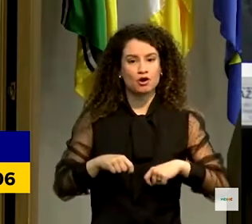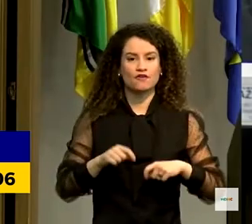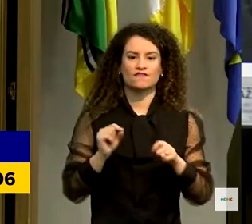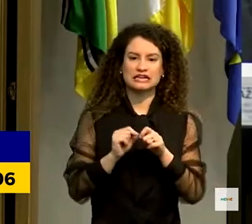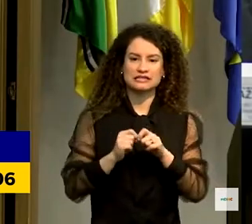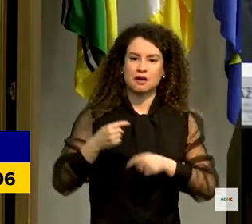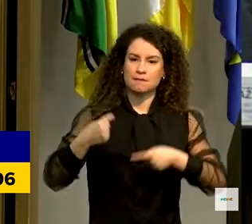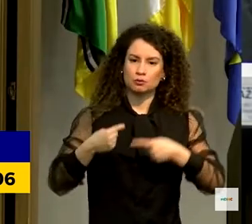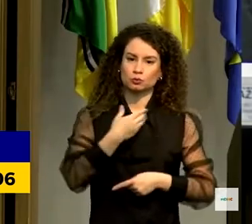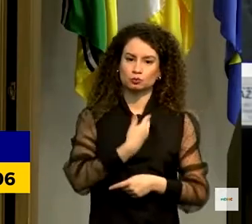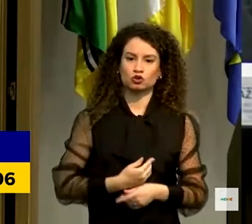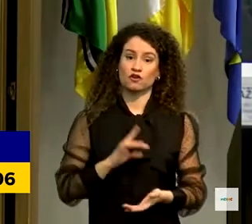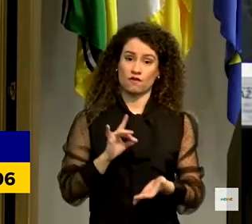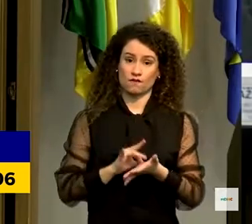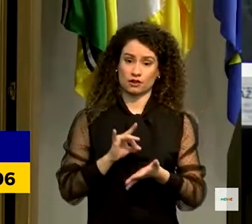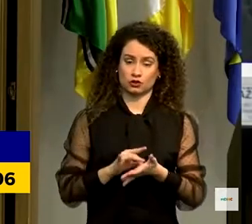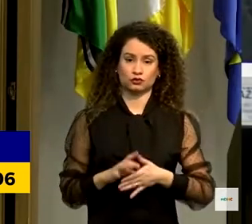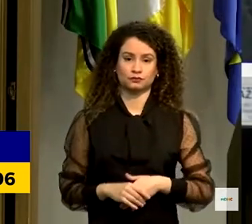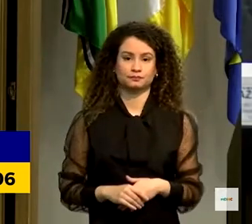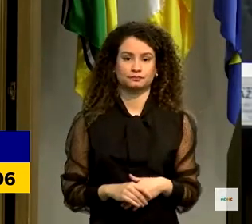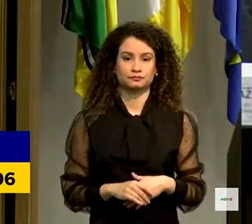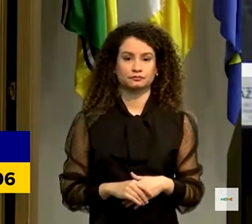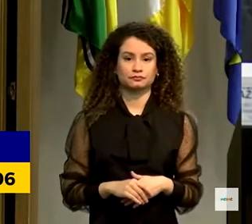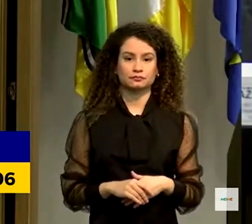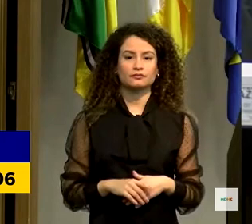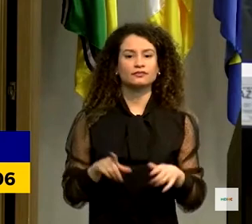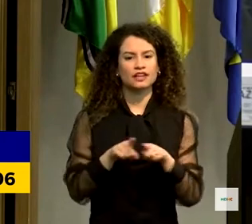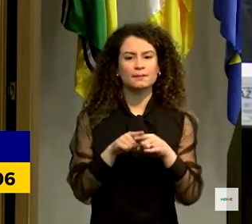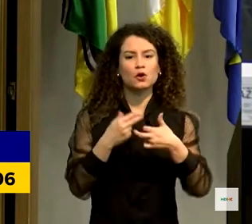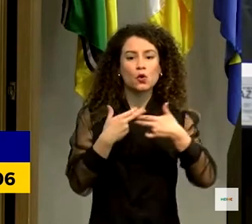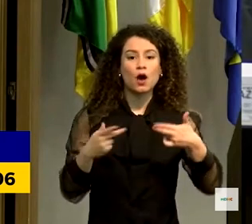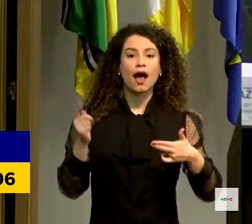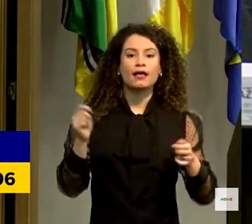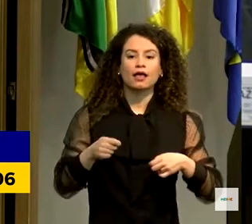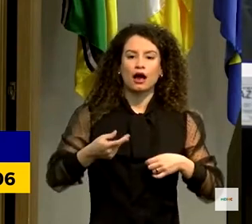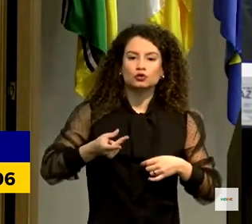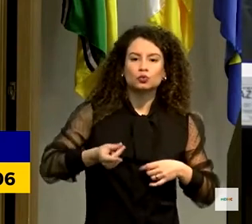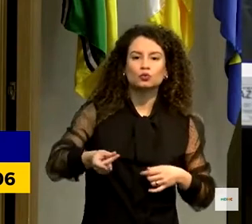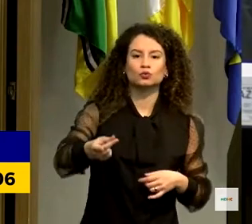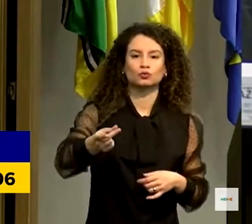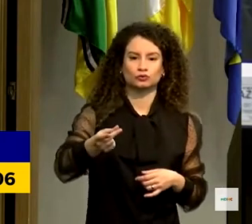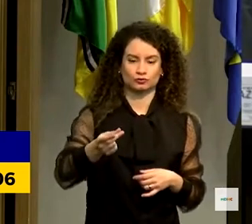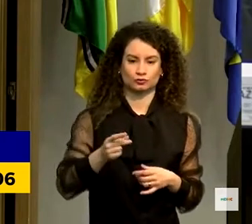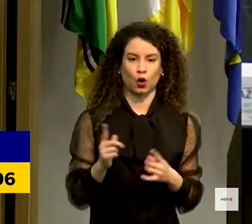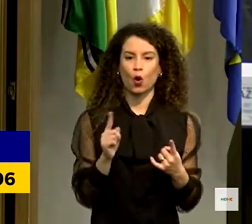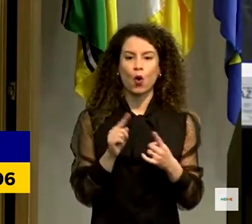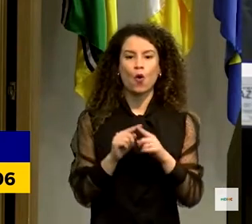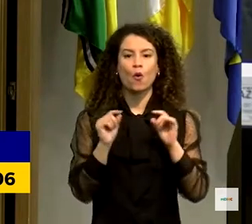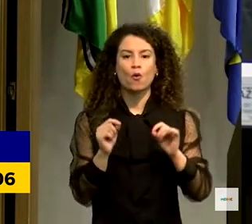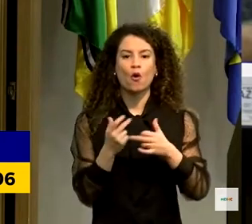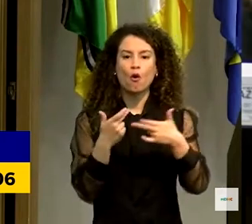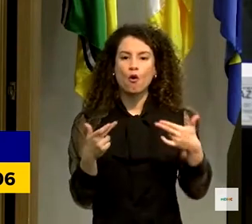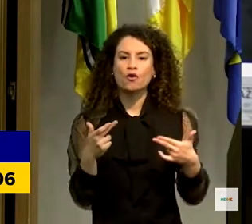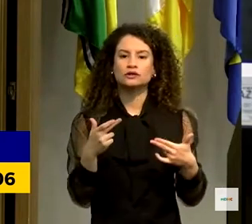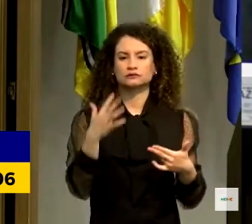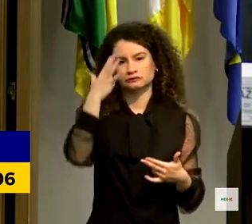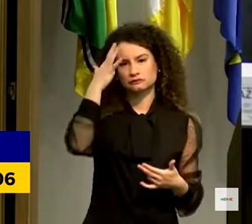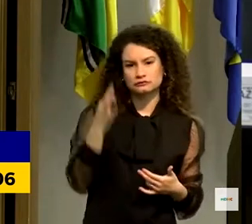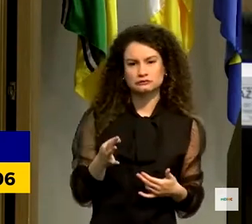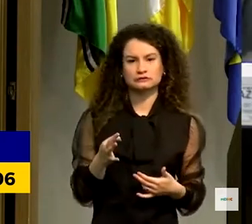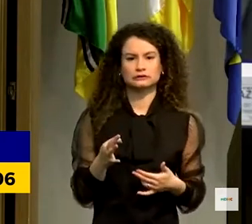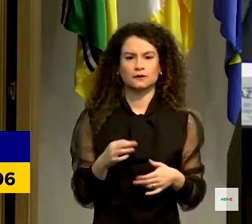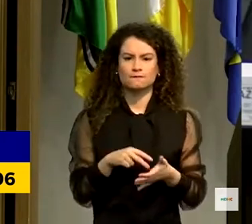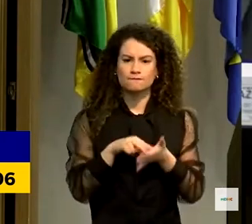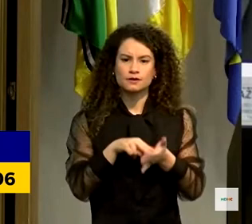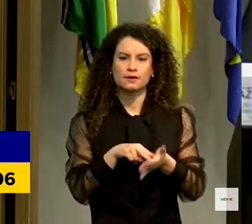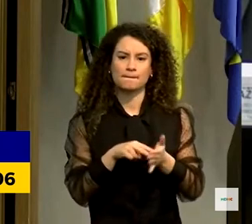de verdade é algo que seja duradouro, que se reverta em questões concretas, em formas de apoio,